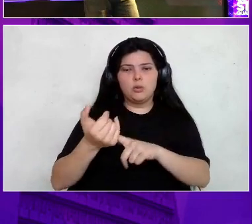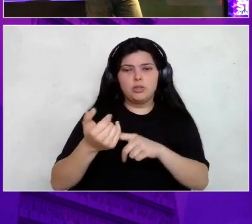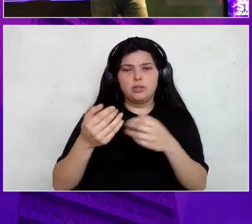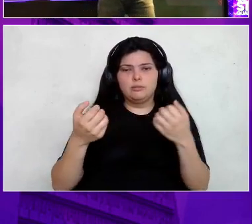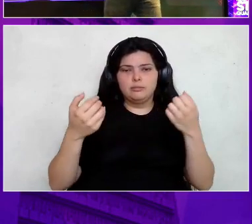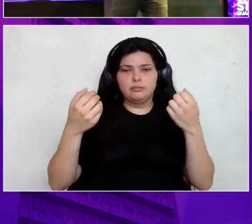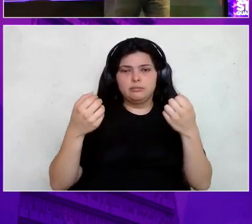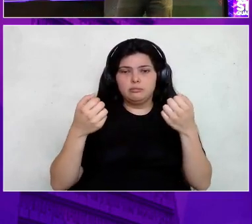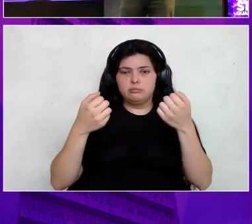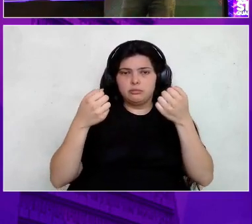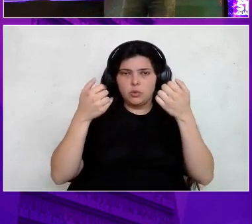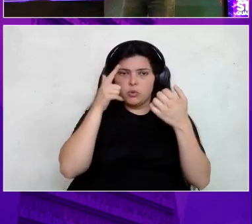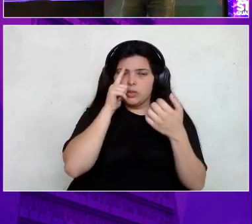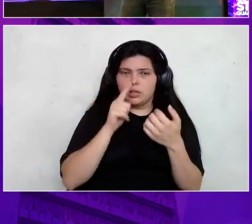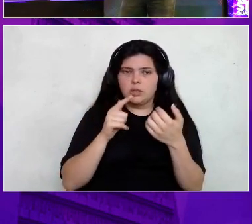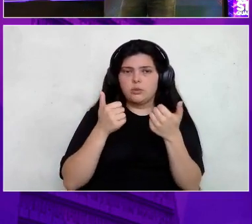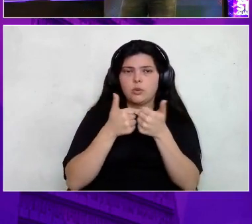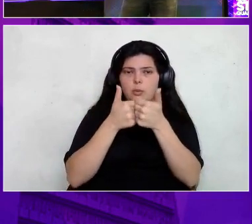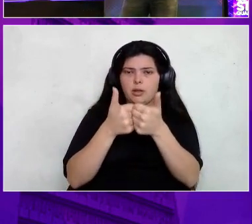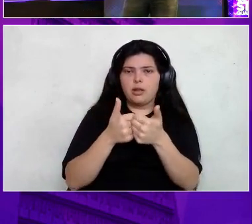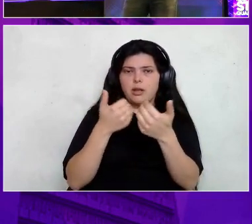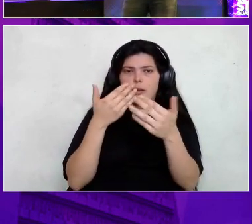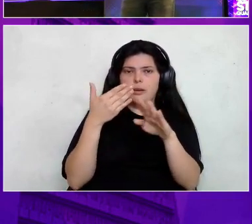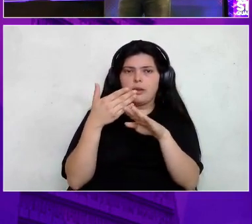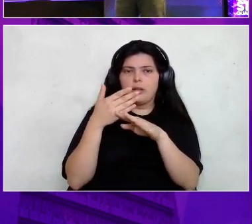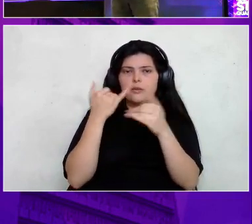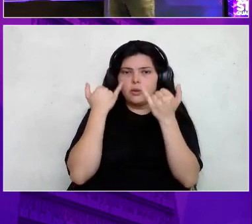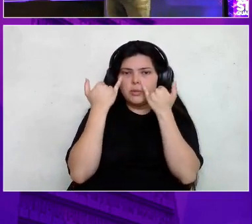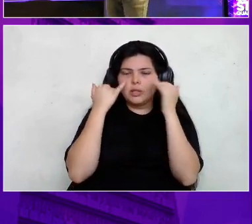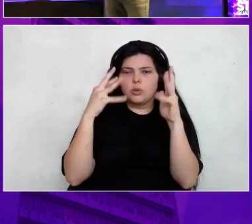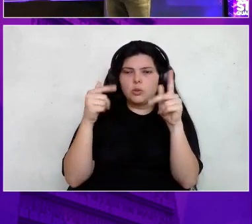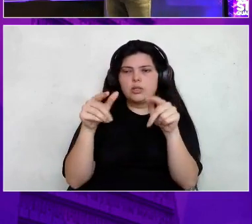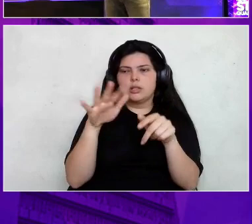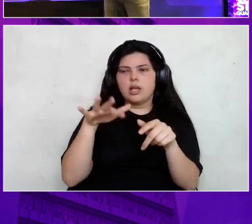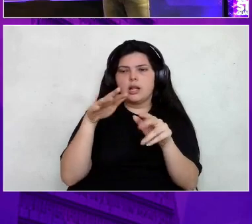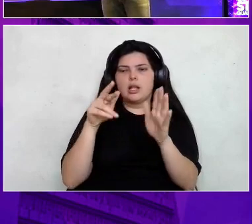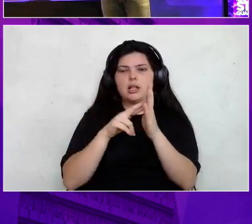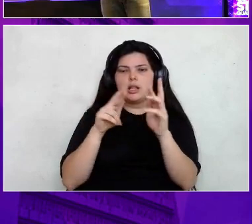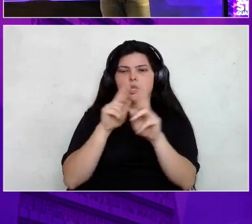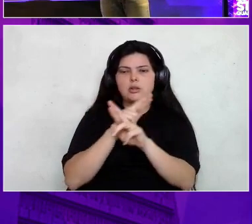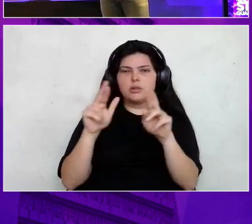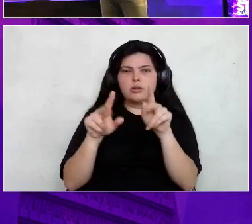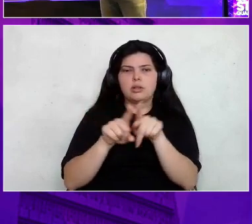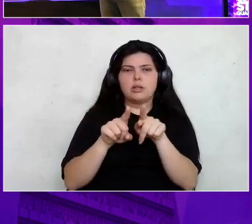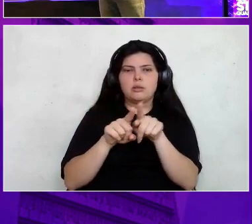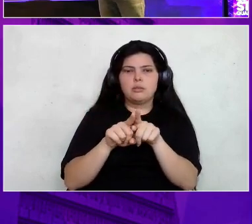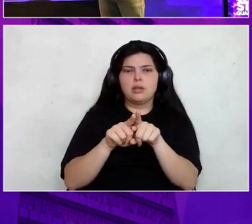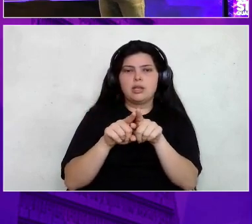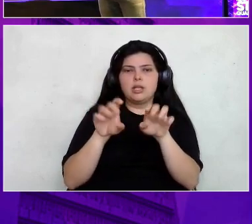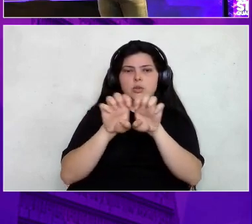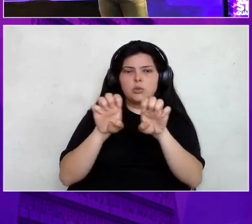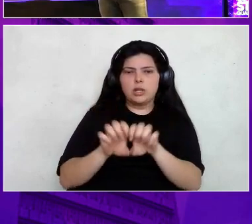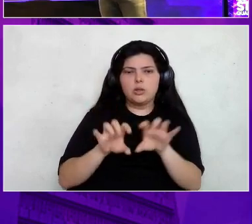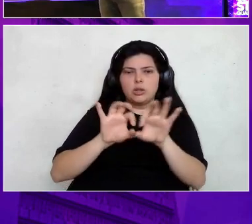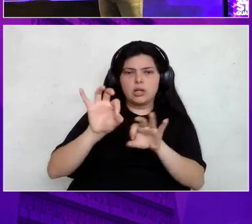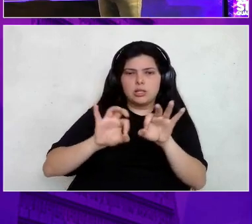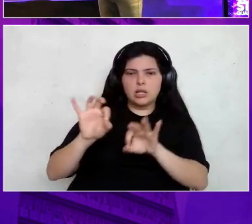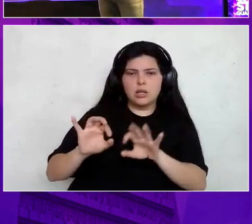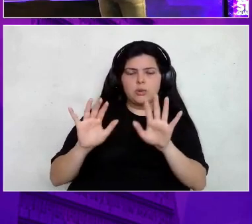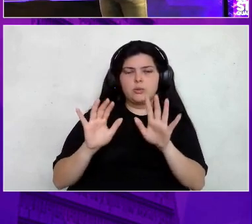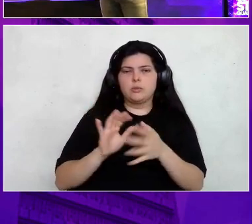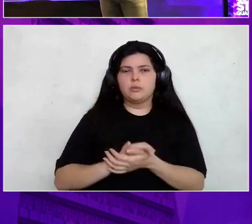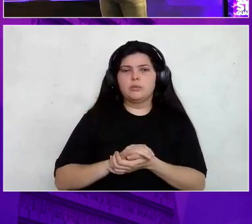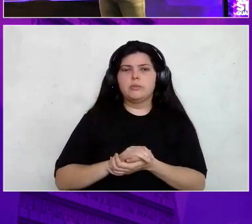acesso a todas as informações. Esteja no mundo relacional. Esteja em um Data Lake. Seja estruturado, semi-estruturado. A gente consegue